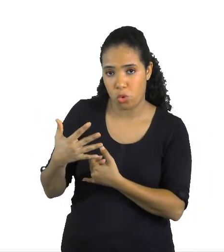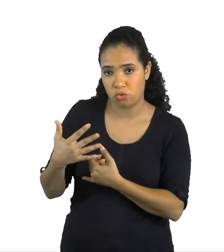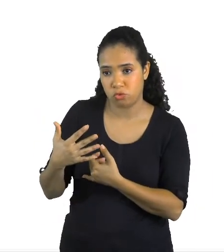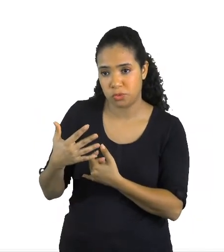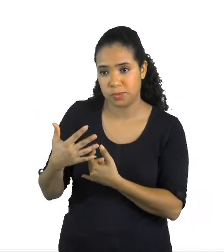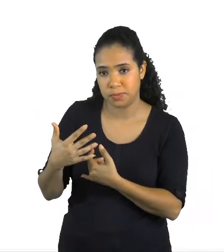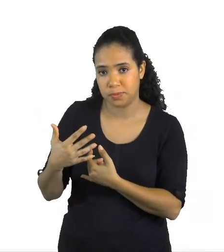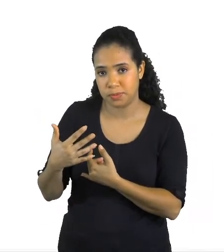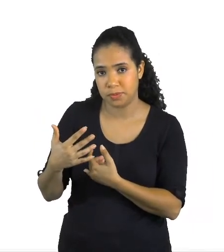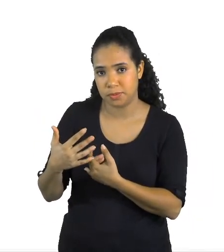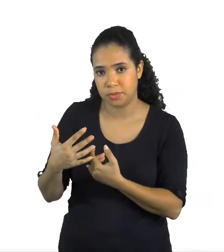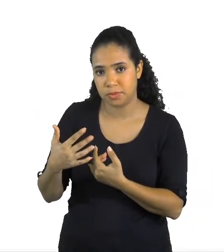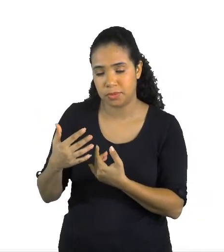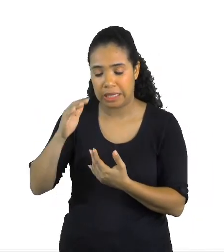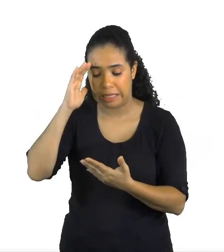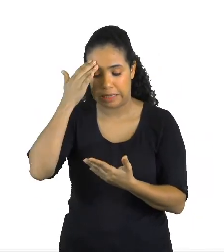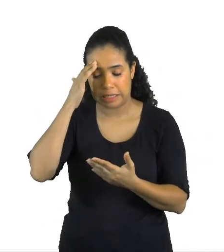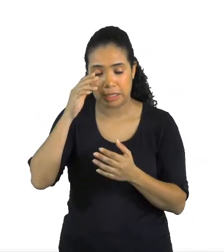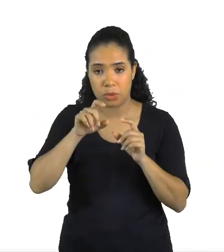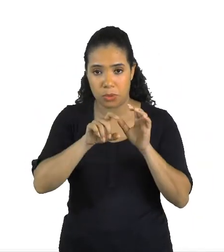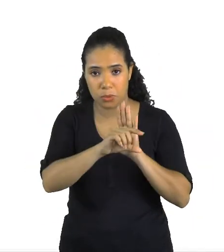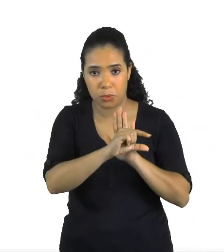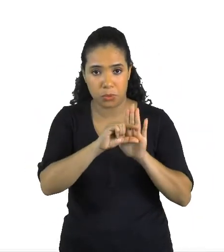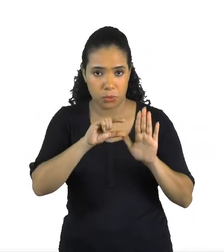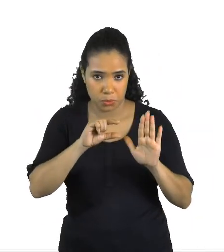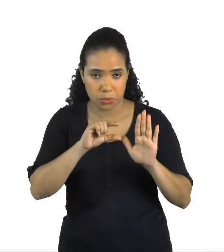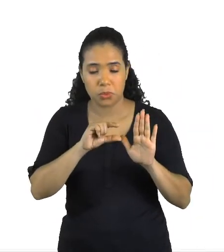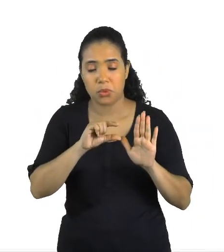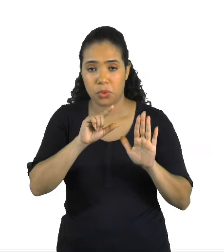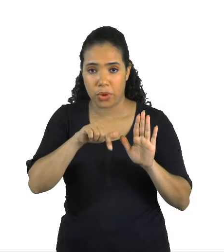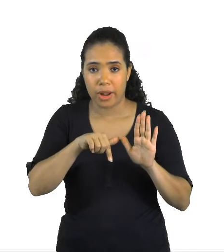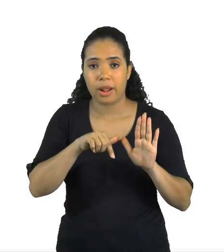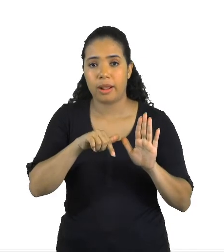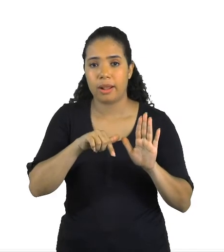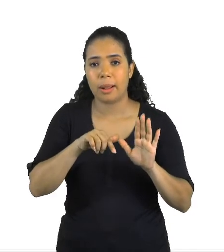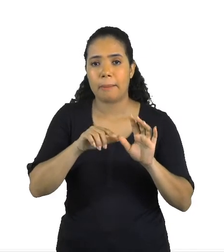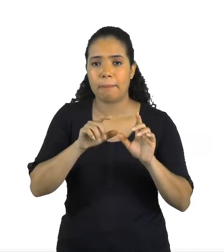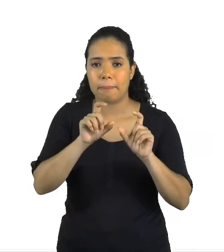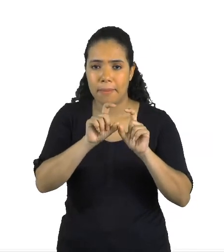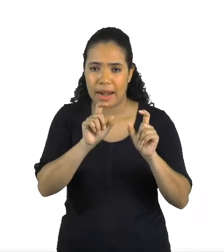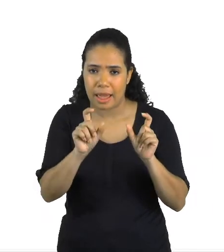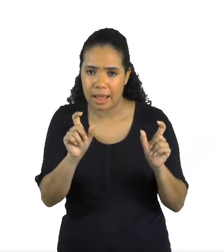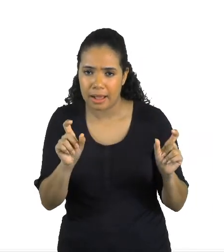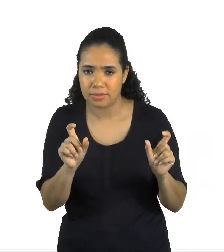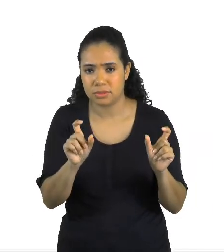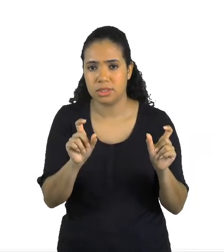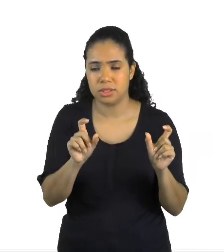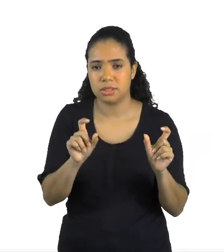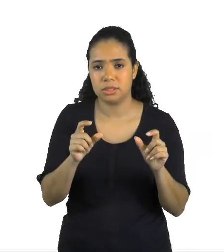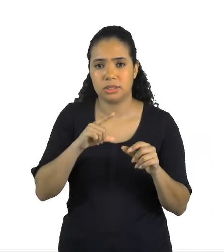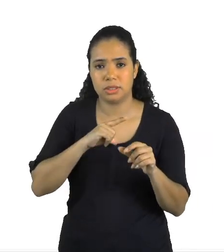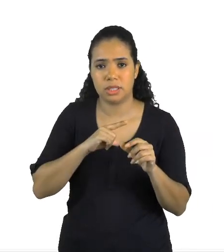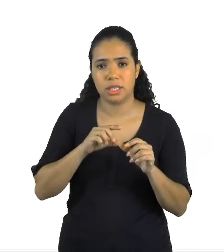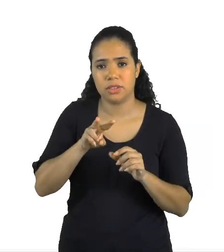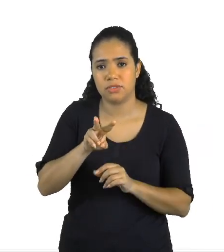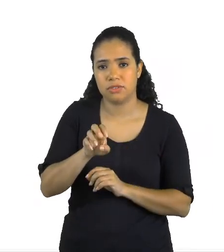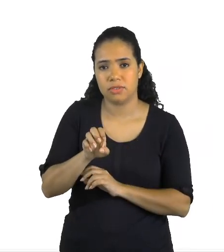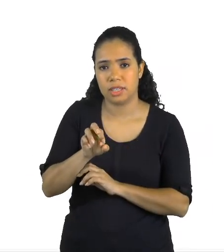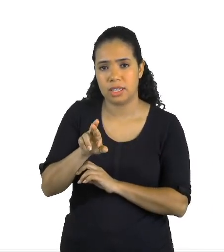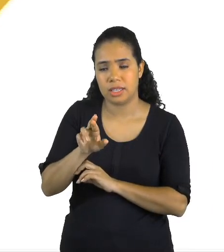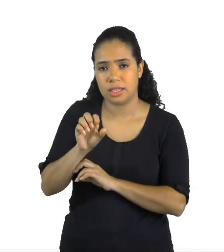A compreensão do verso pode ser no sentido literal das palavras que formaram o verso.